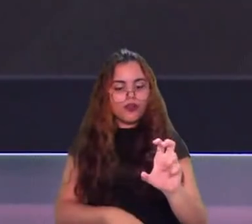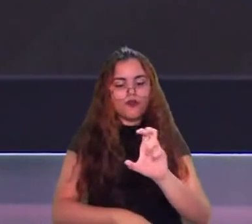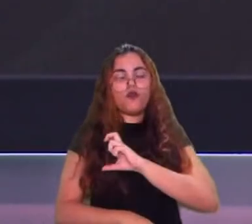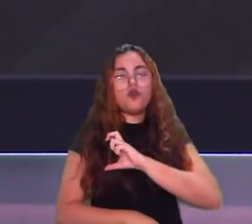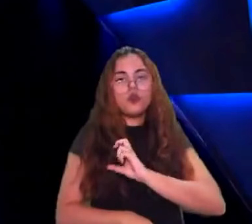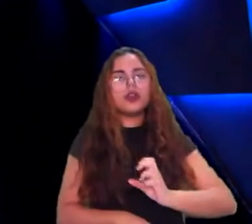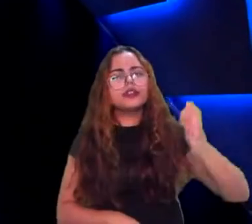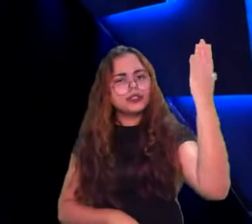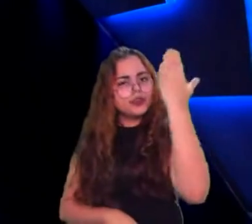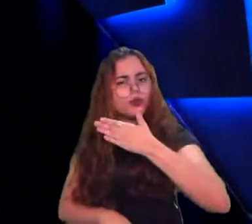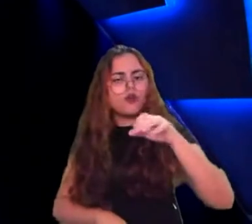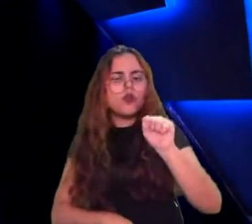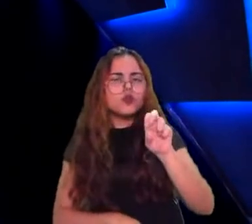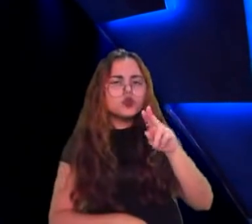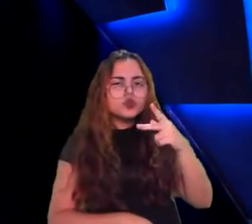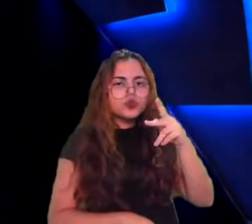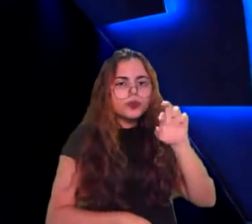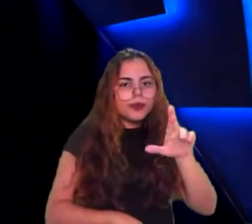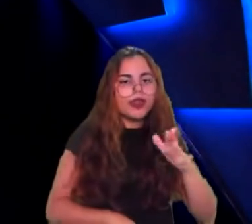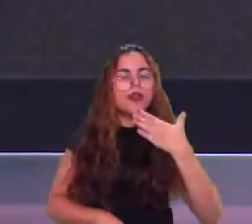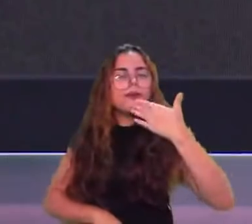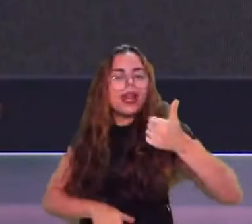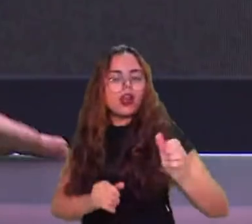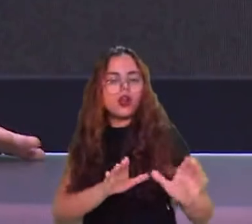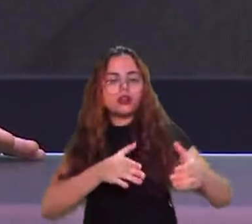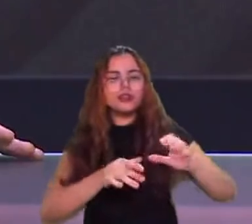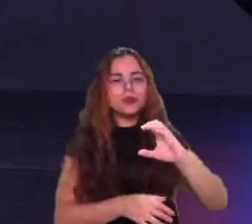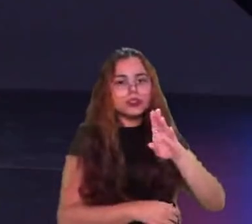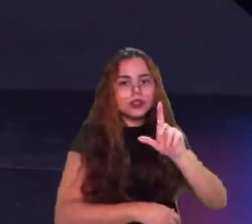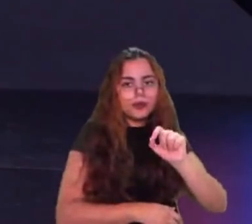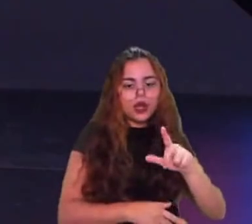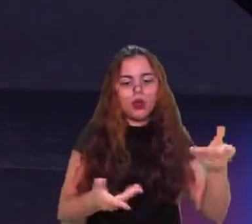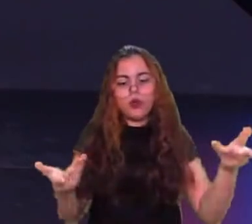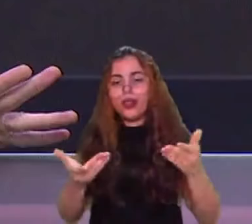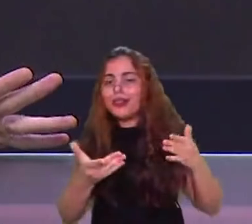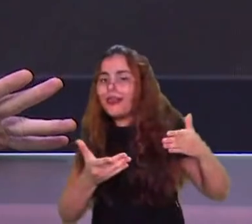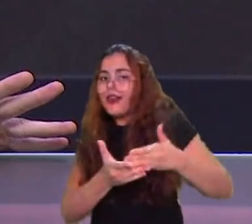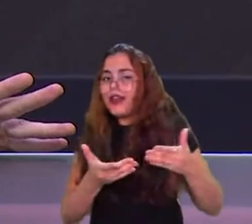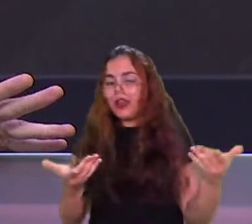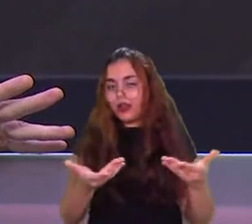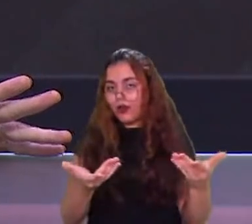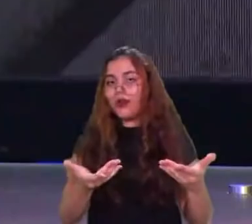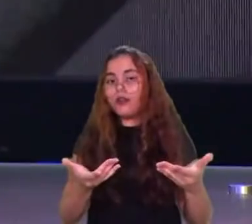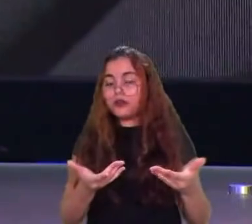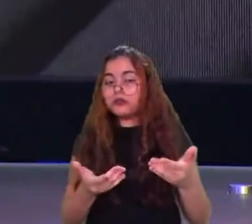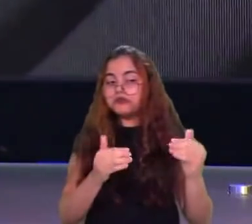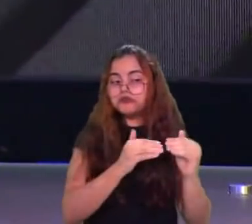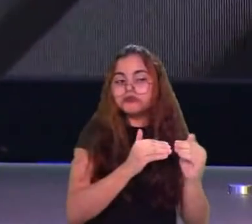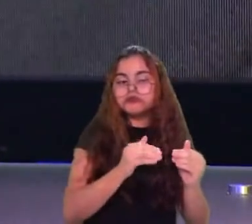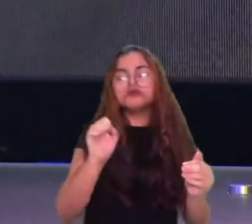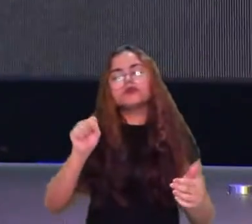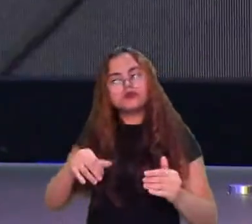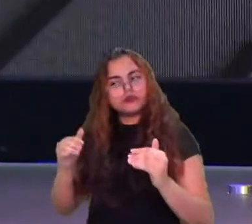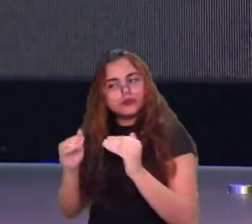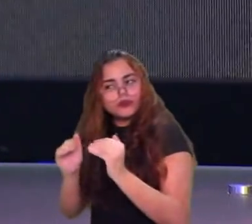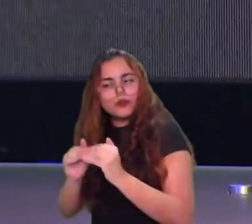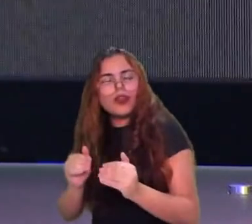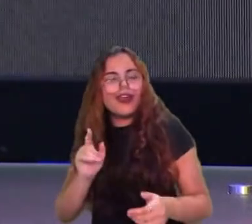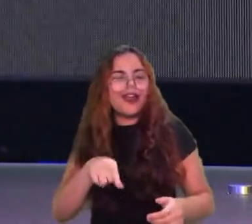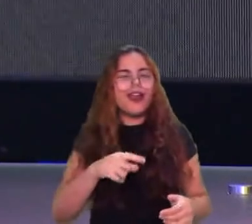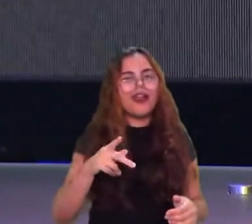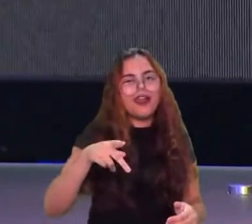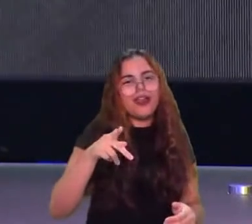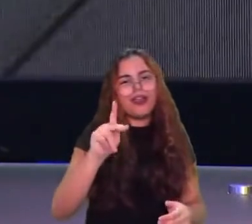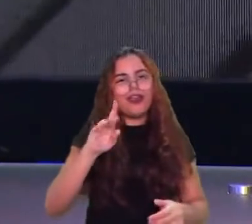time do CBLOL no momento. Super Fúria, concordo. A Kabu e Red. Kabu e Red. Acho que esses três estão